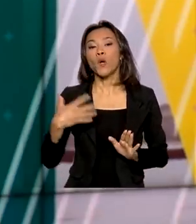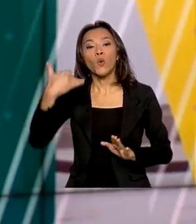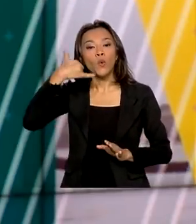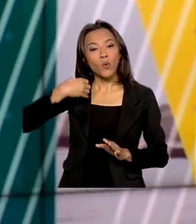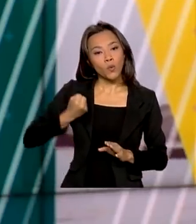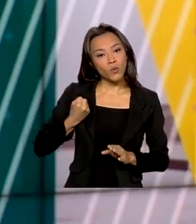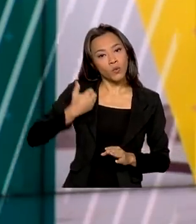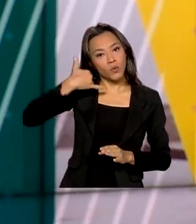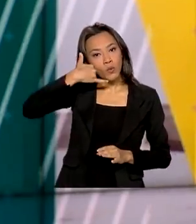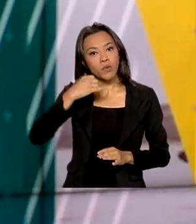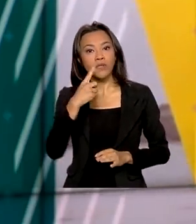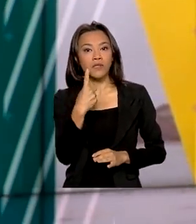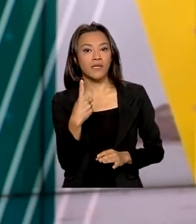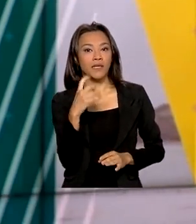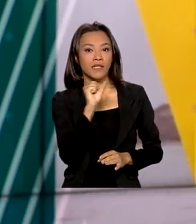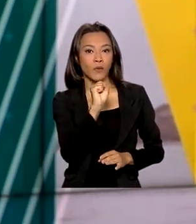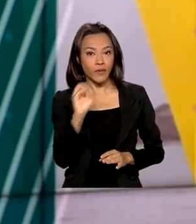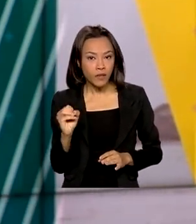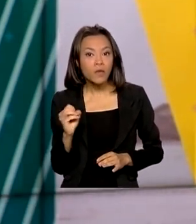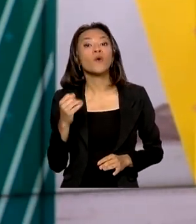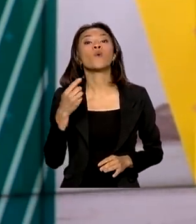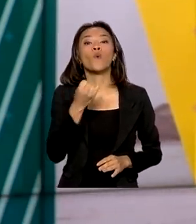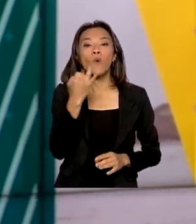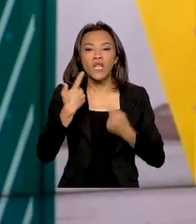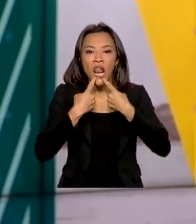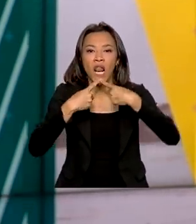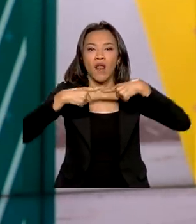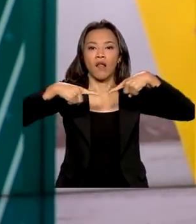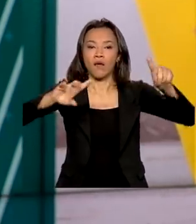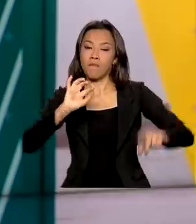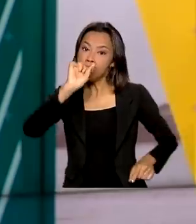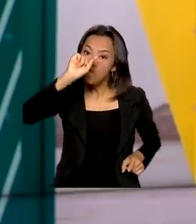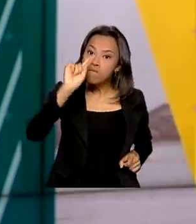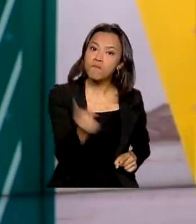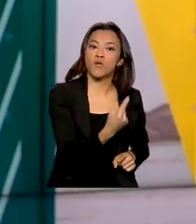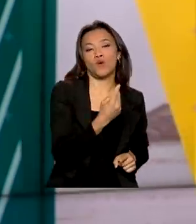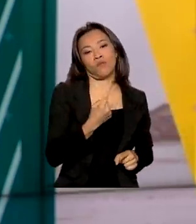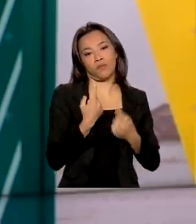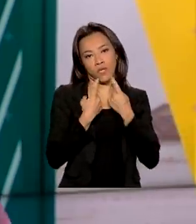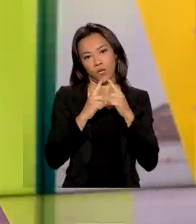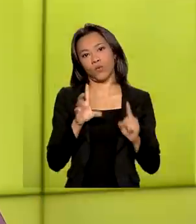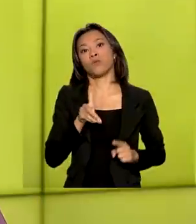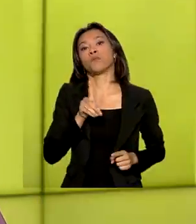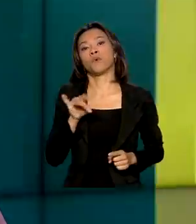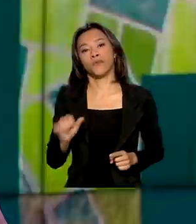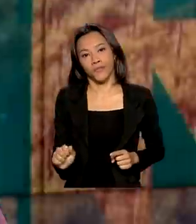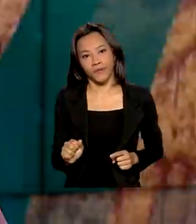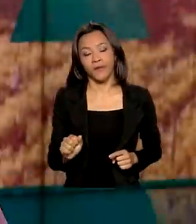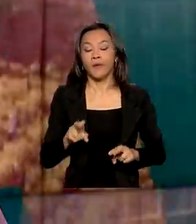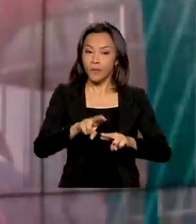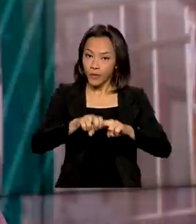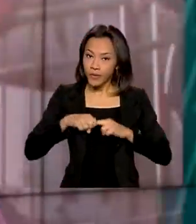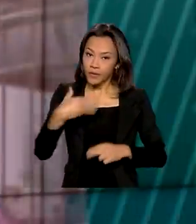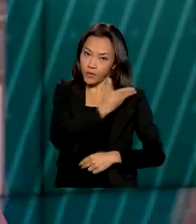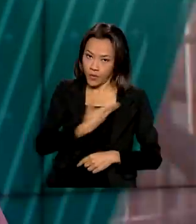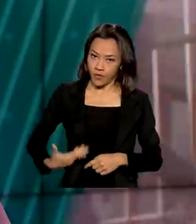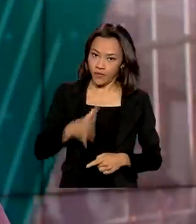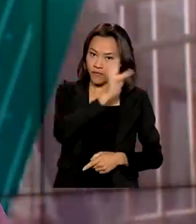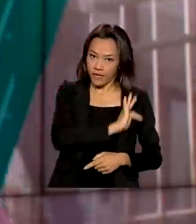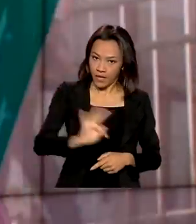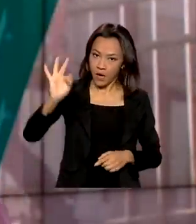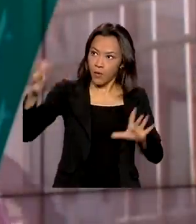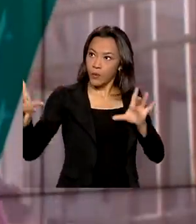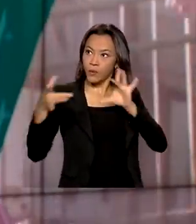recebe por dia mil denúncias de maus tratos contra as mulheres. É por isso que o governo federal se junta a uma campanha